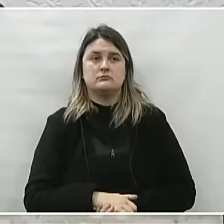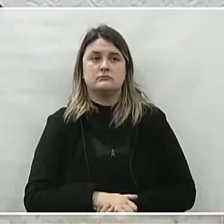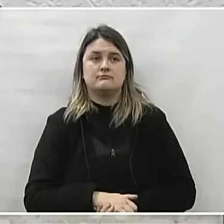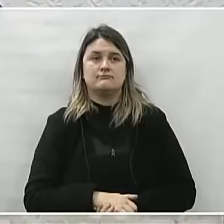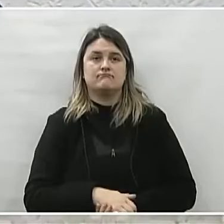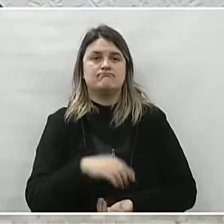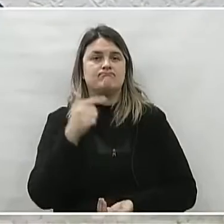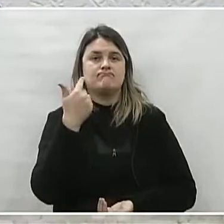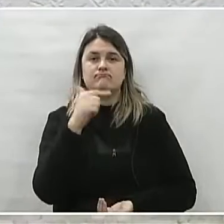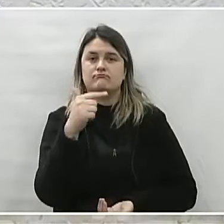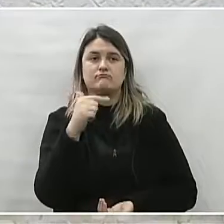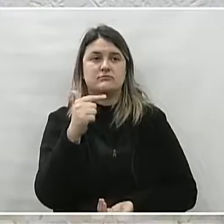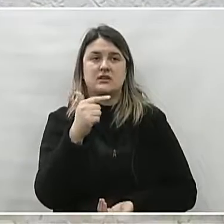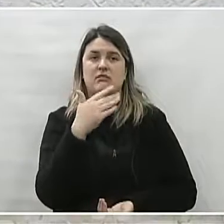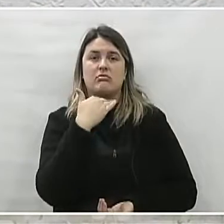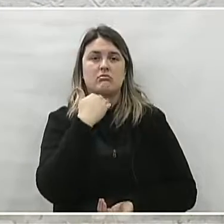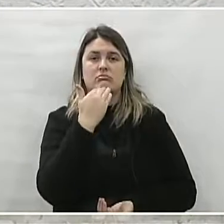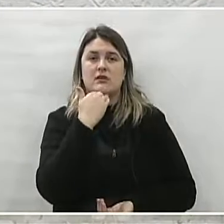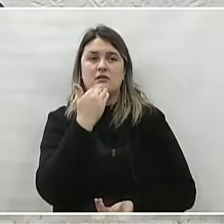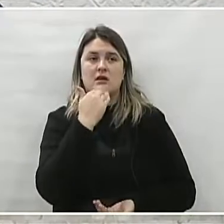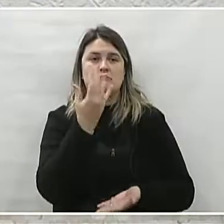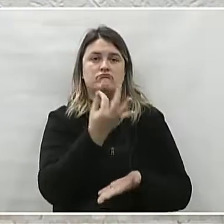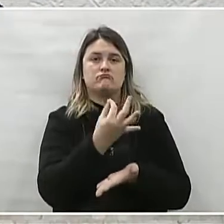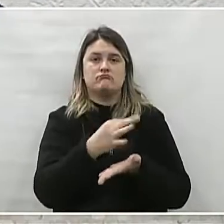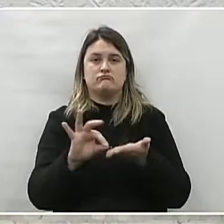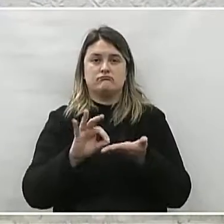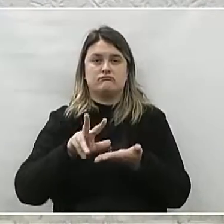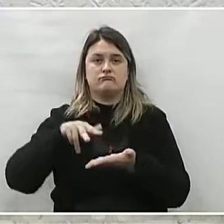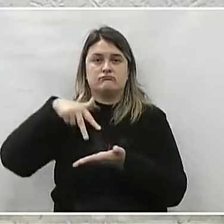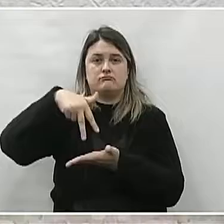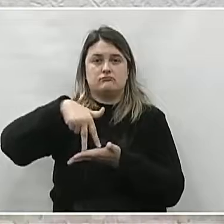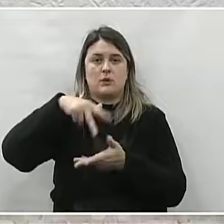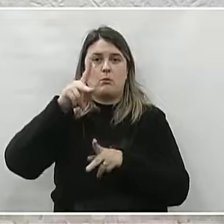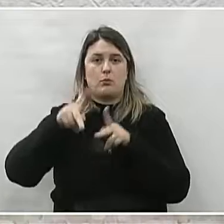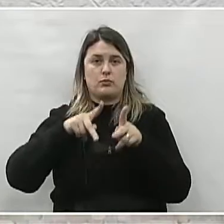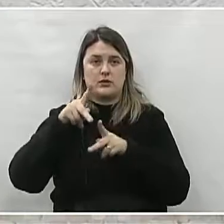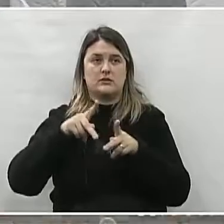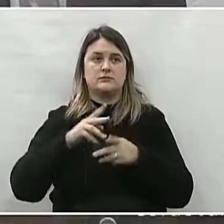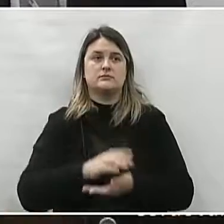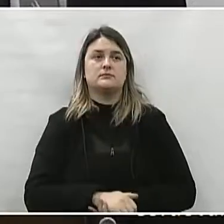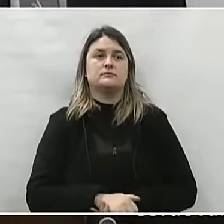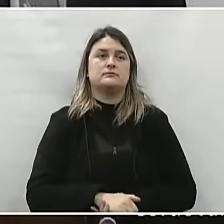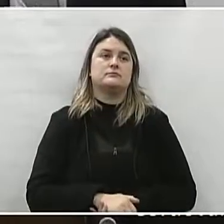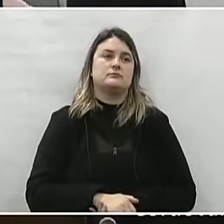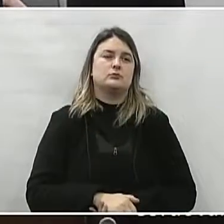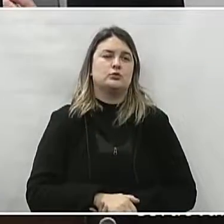Não tem nenhum vereador inscrito para a tribuna, senhor presidente.